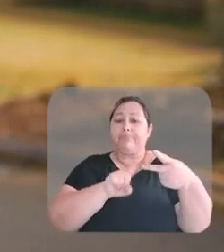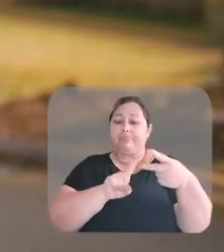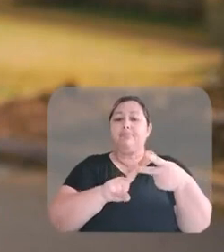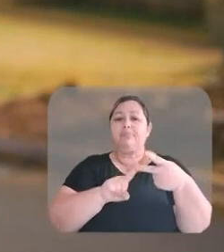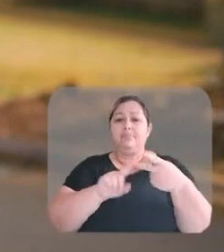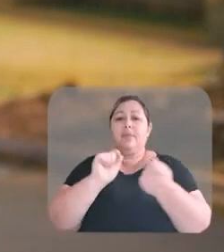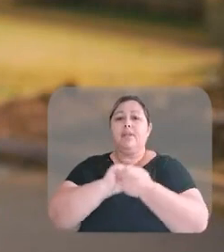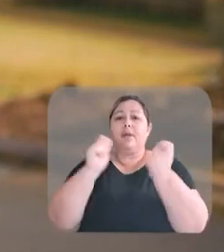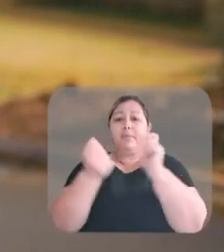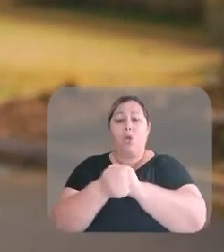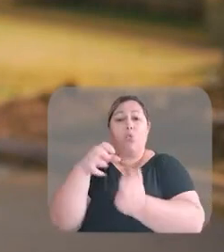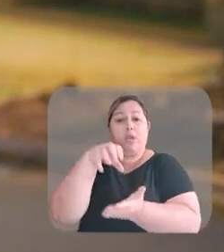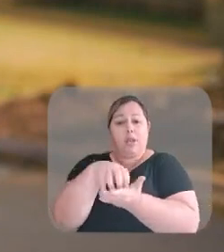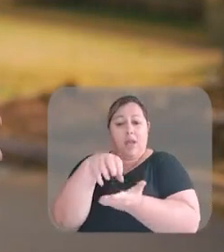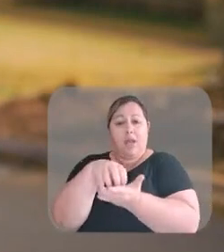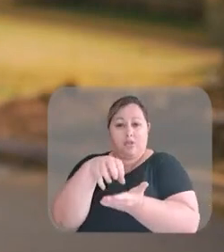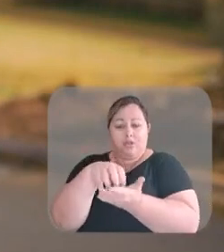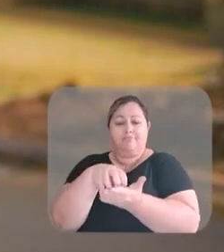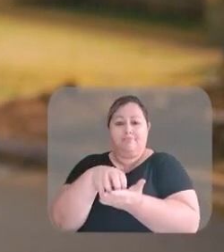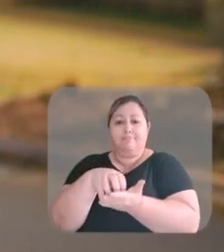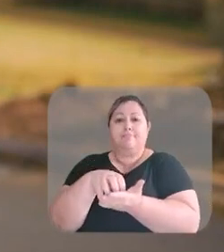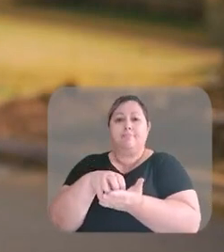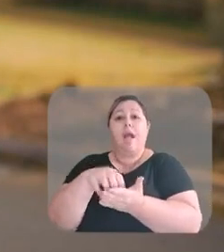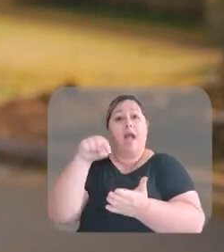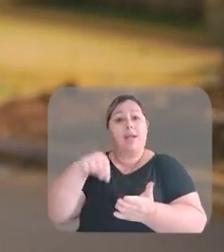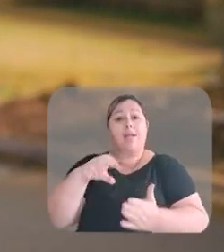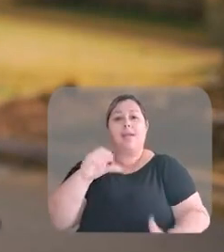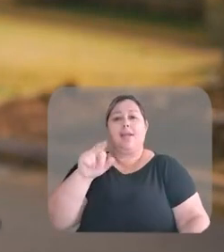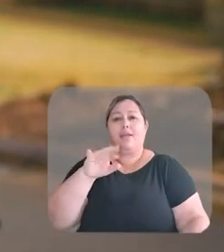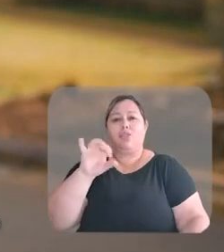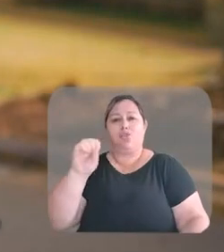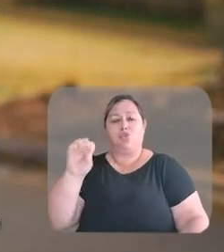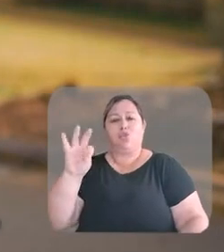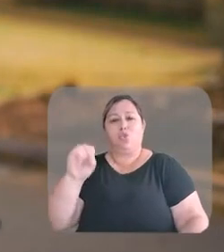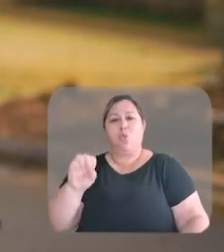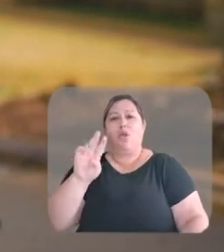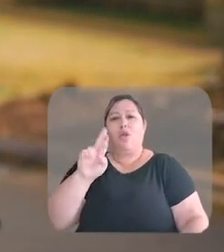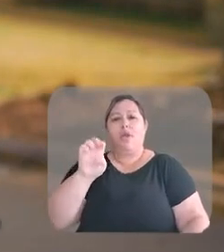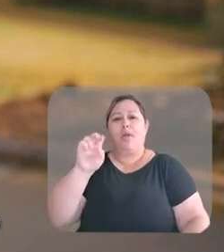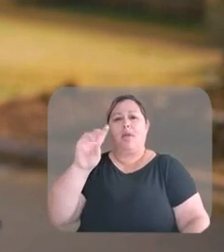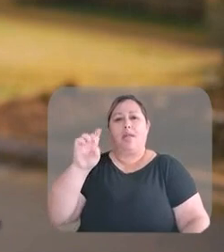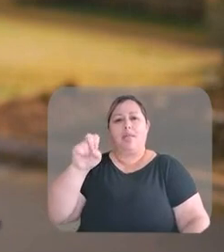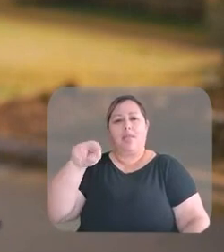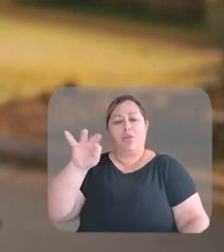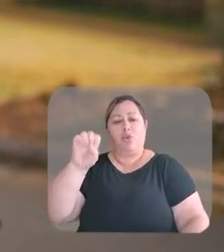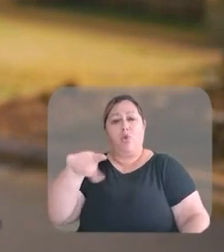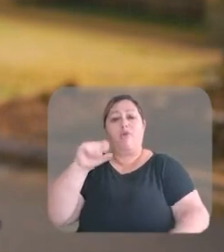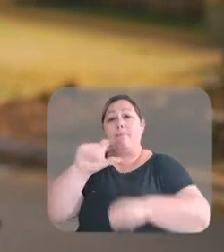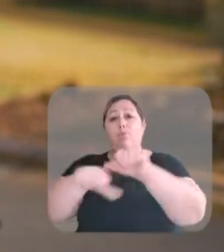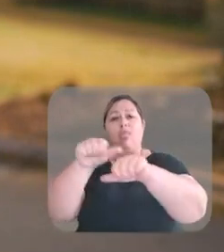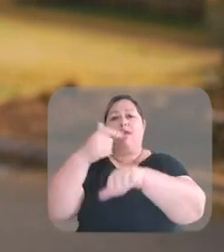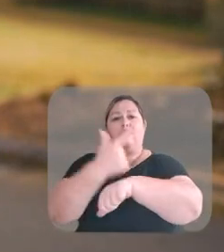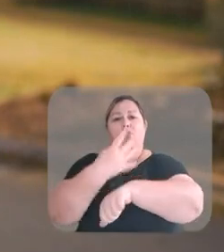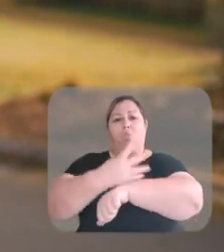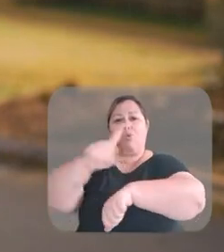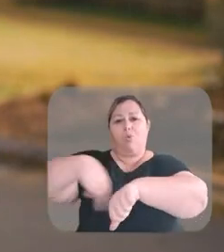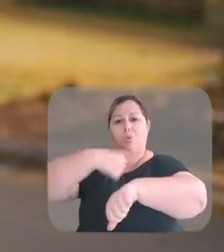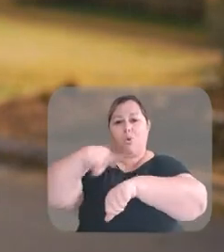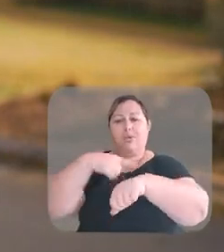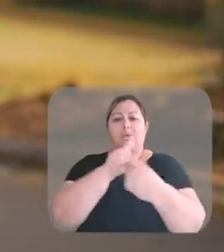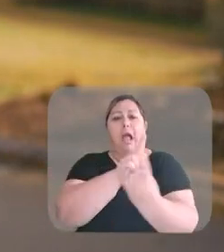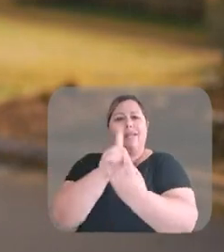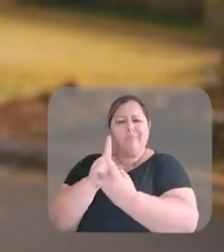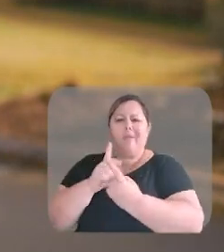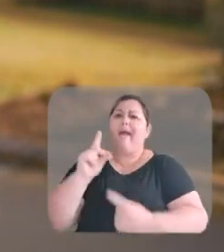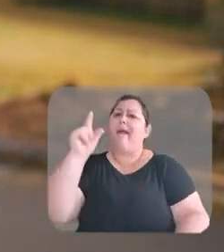adequar a unidade básica de saúde aqui, do Cristo Redentor, para a unidade de pronto atendimento 24 horas, atendendo um